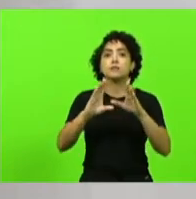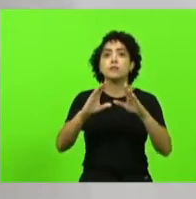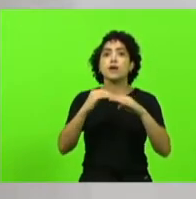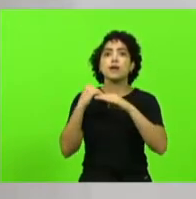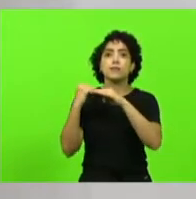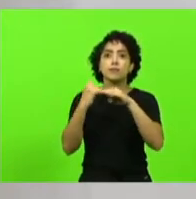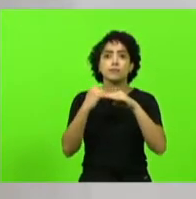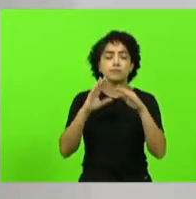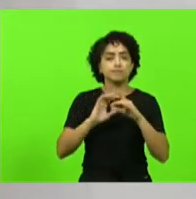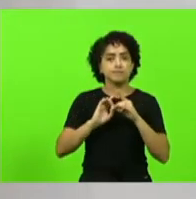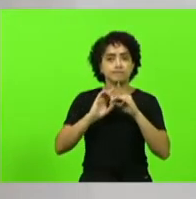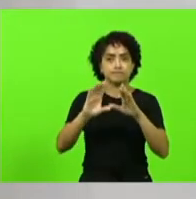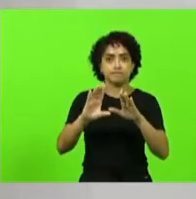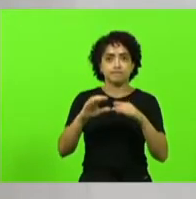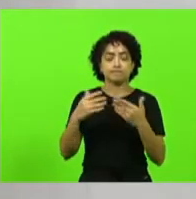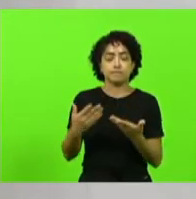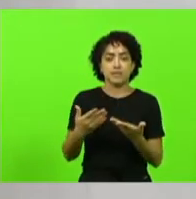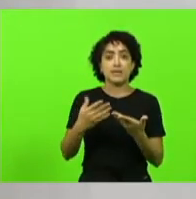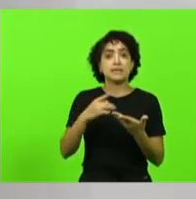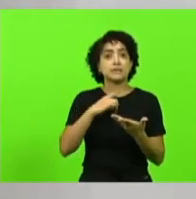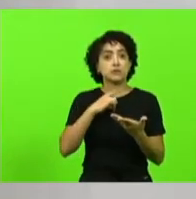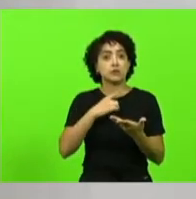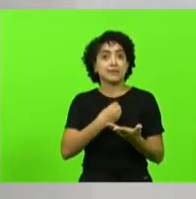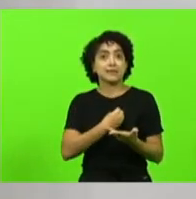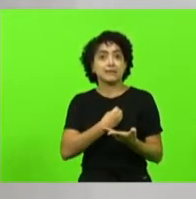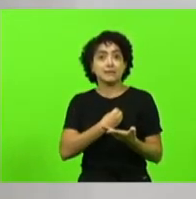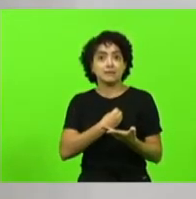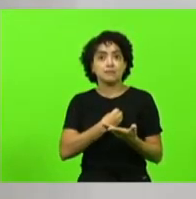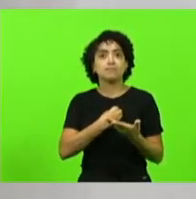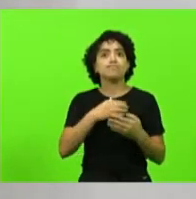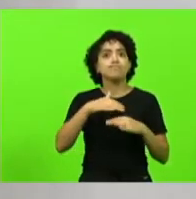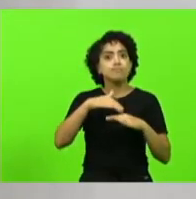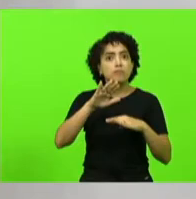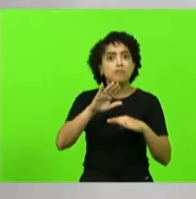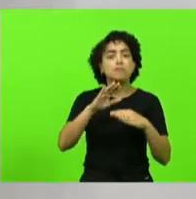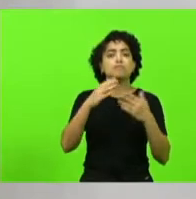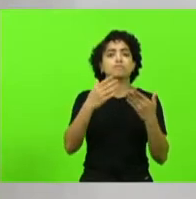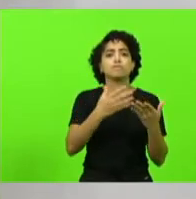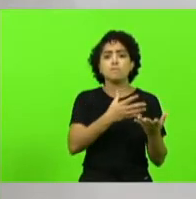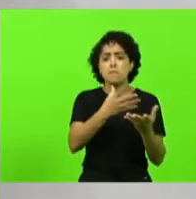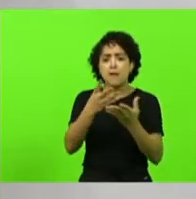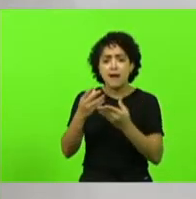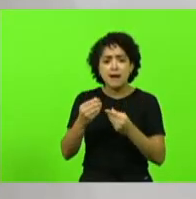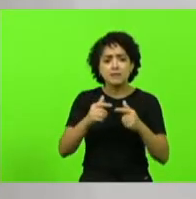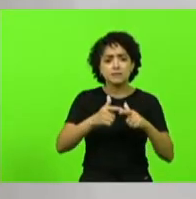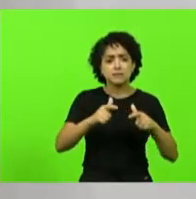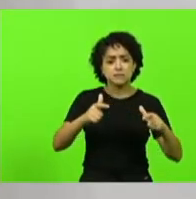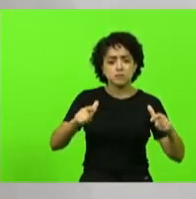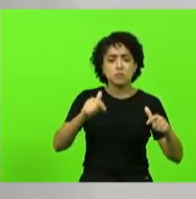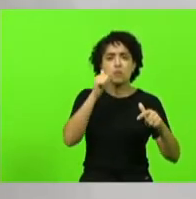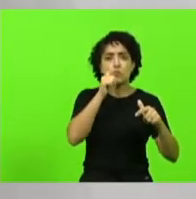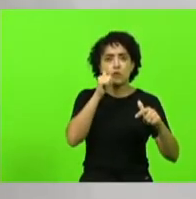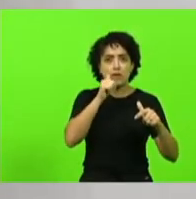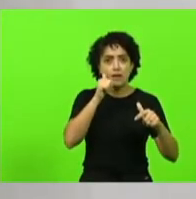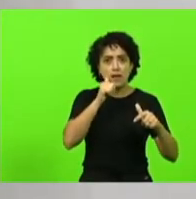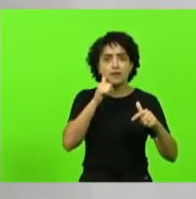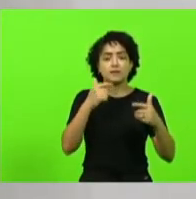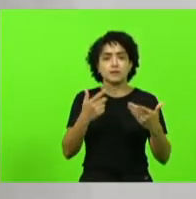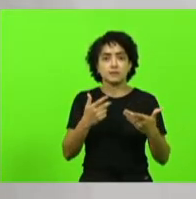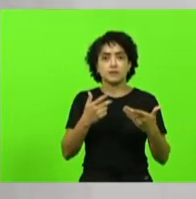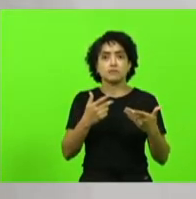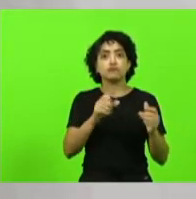liberdade e só existe com mais mulheres no poder dito isto presidente